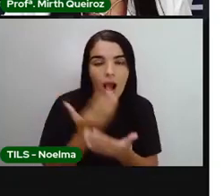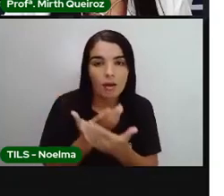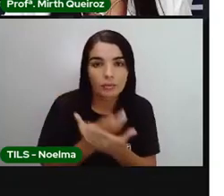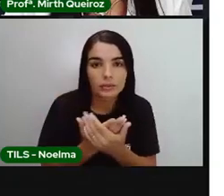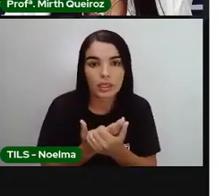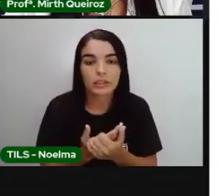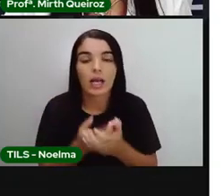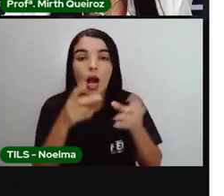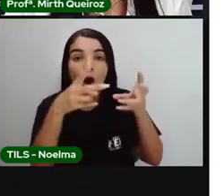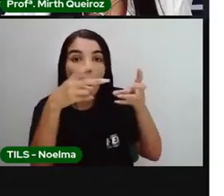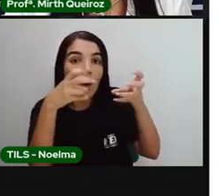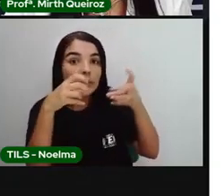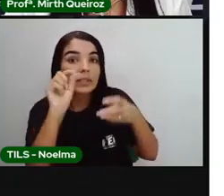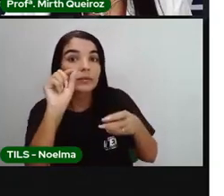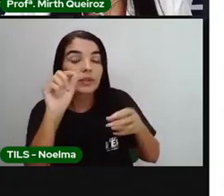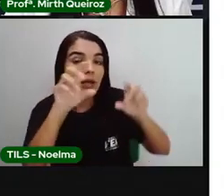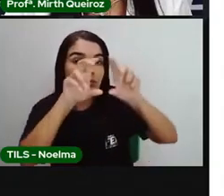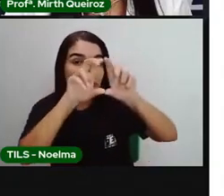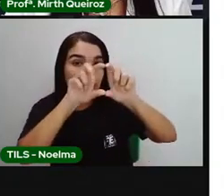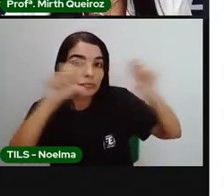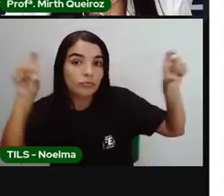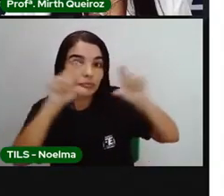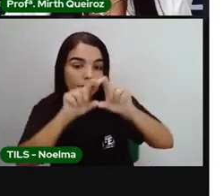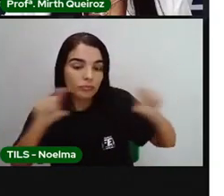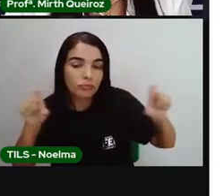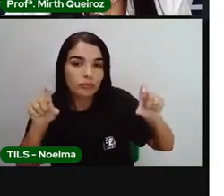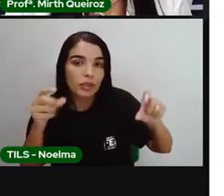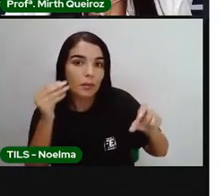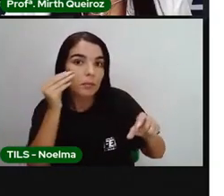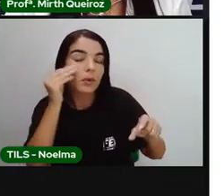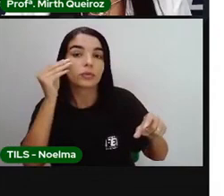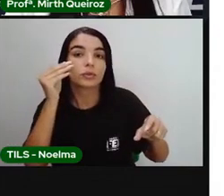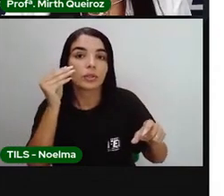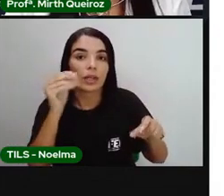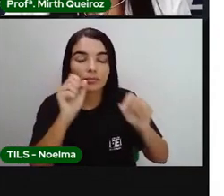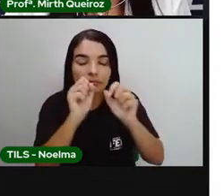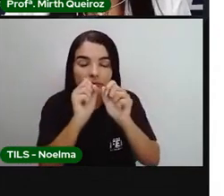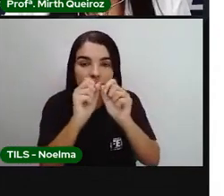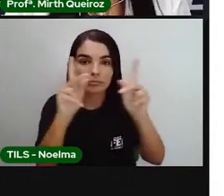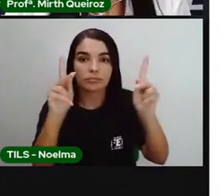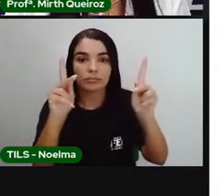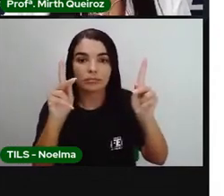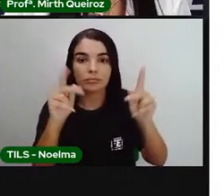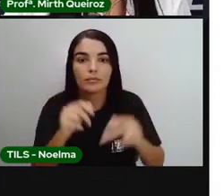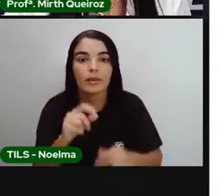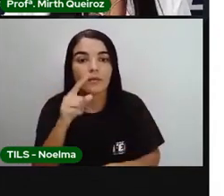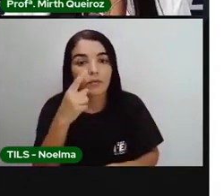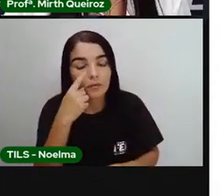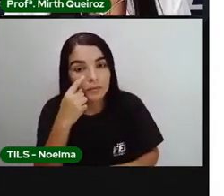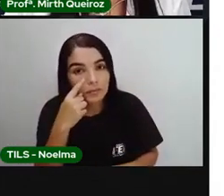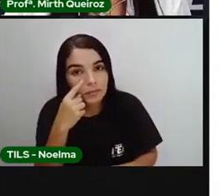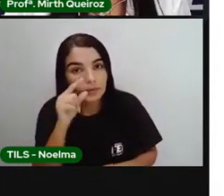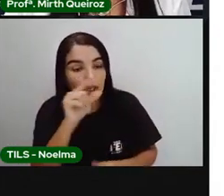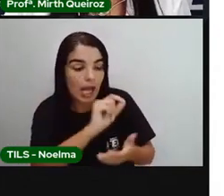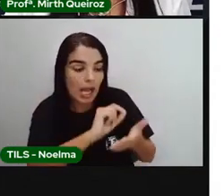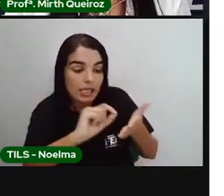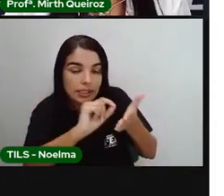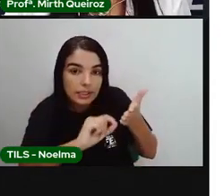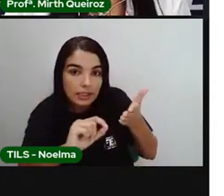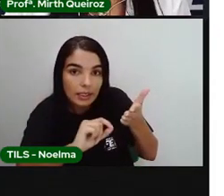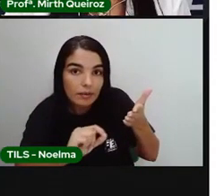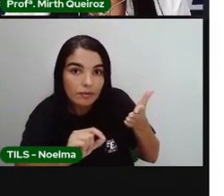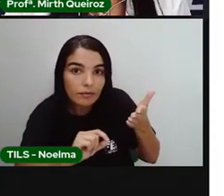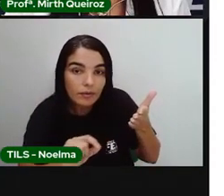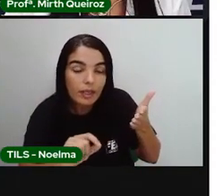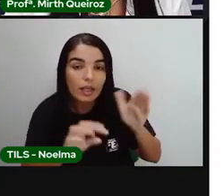E observem os trechos, os trechos destacados em negritos no próprio texto. Vocês vão escrever os trechos